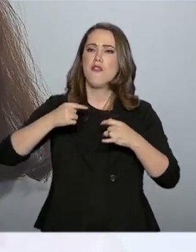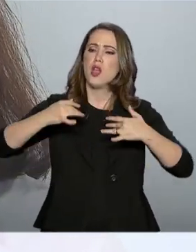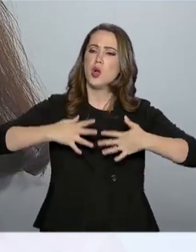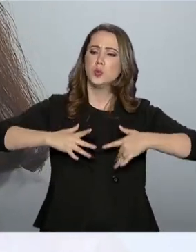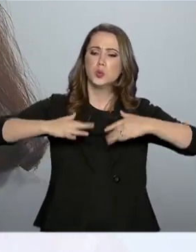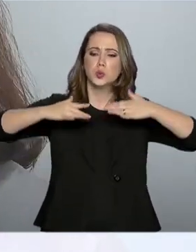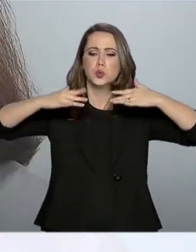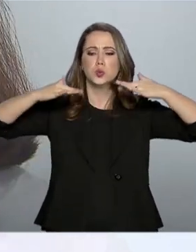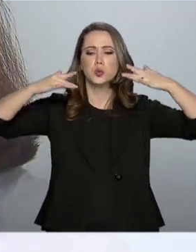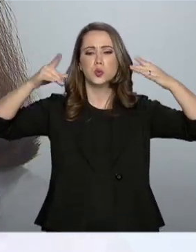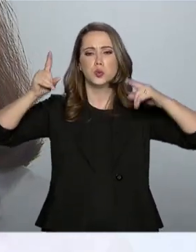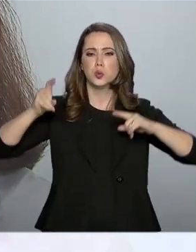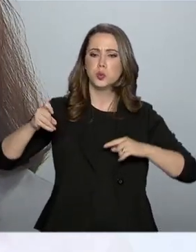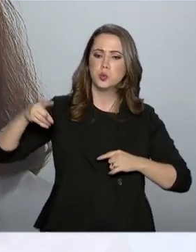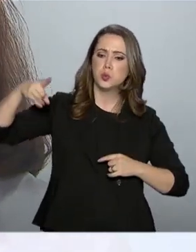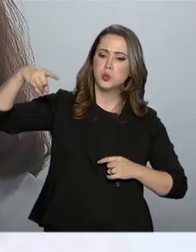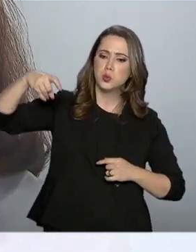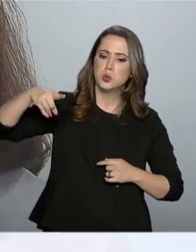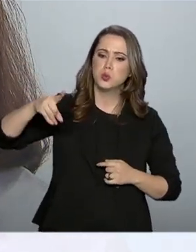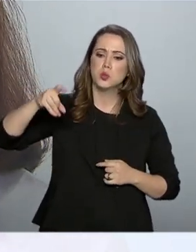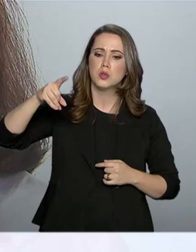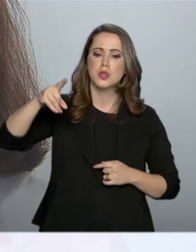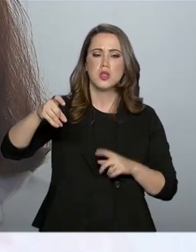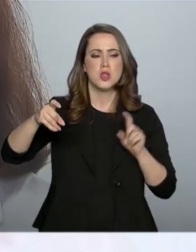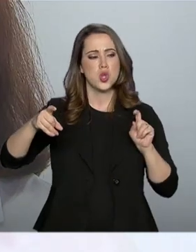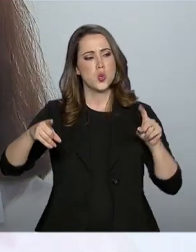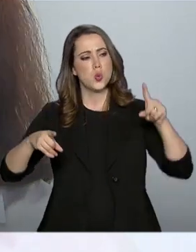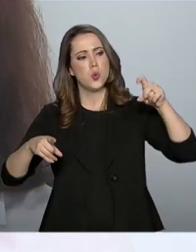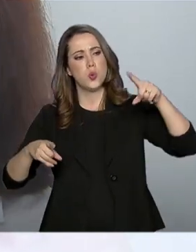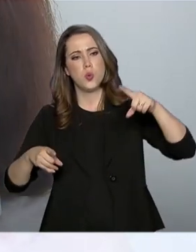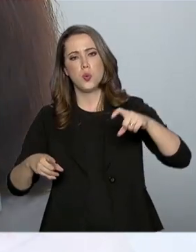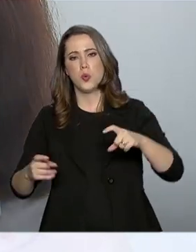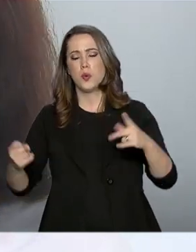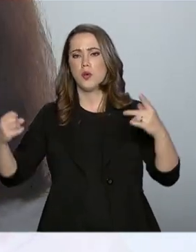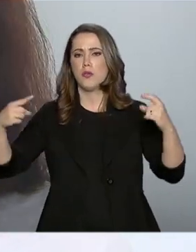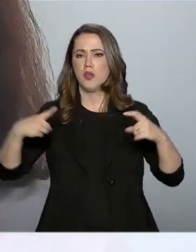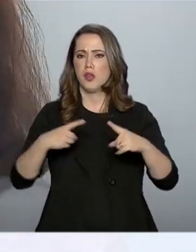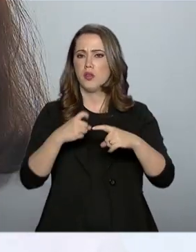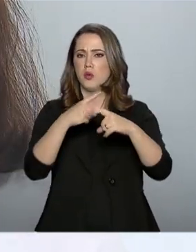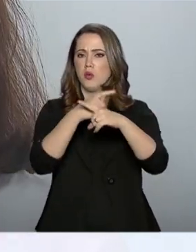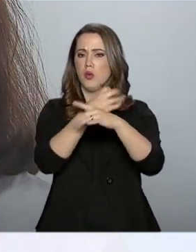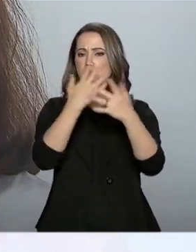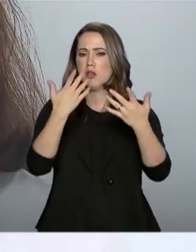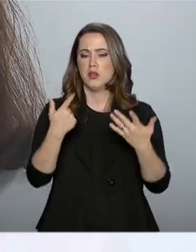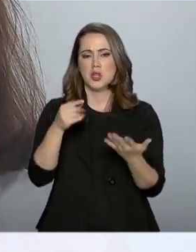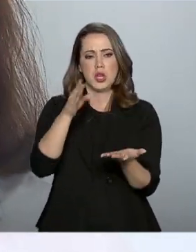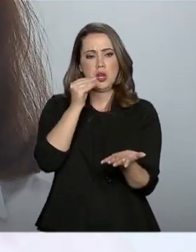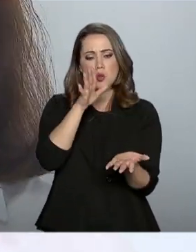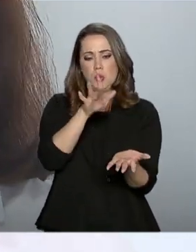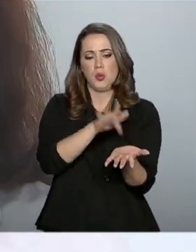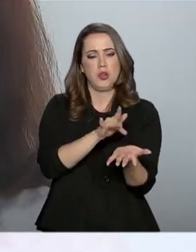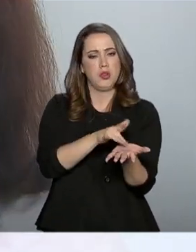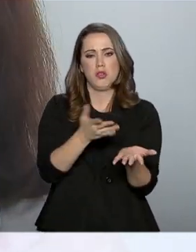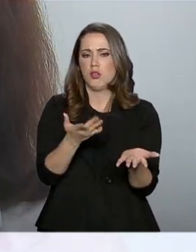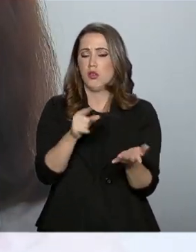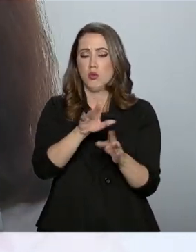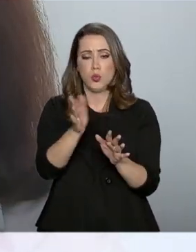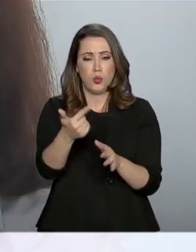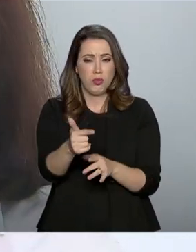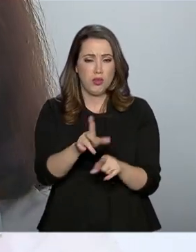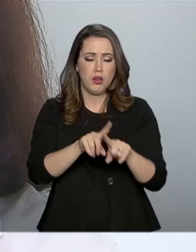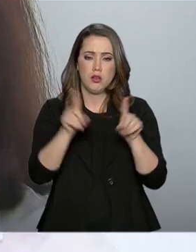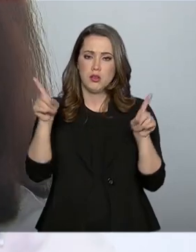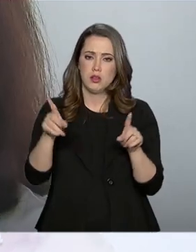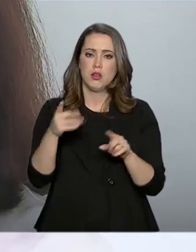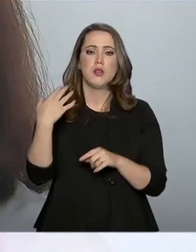suspensa no ar. Então, ela não se deposita, ela não deita em cima dos talheres, dos lençóis, por isso que não há